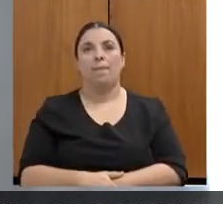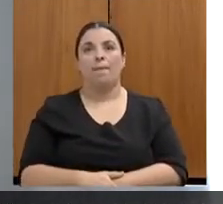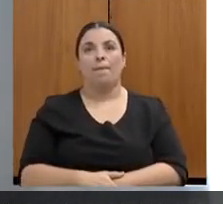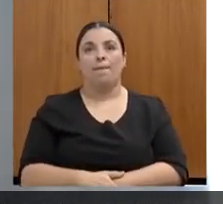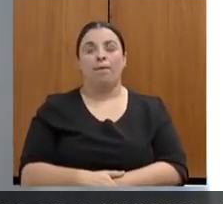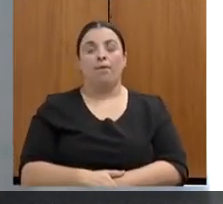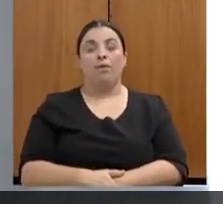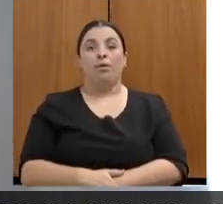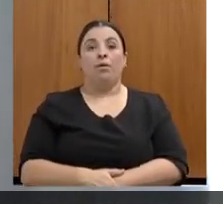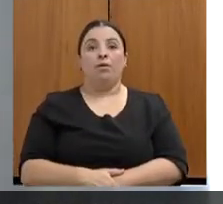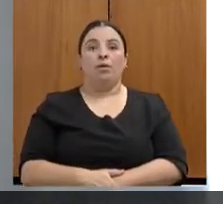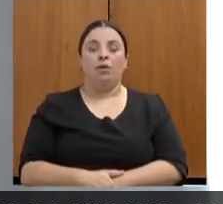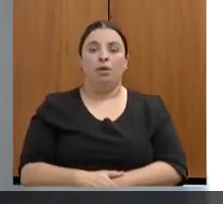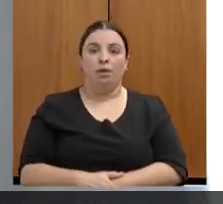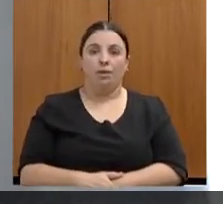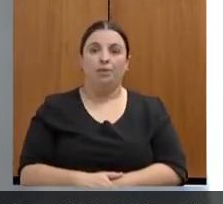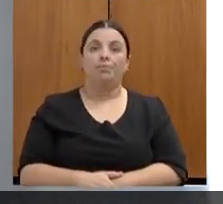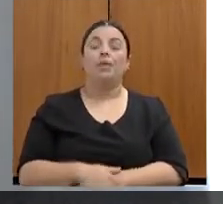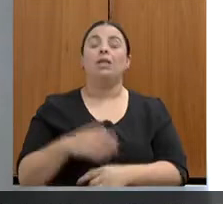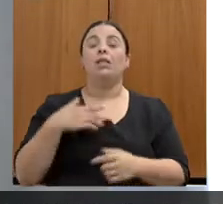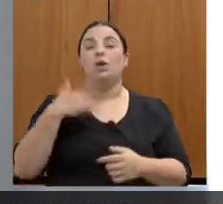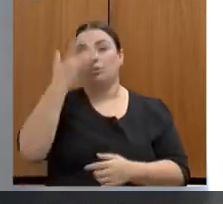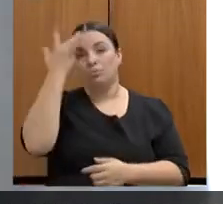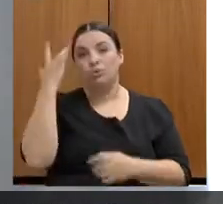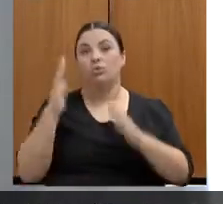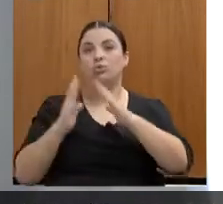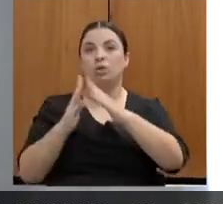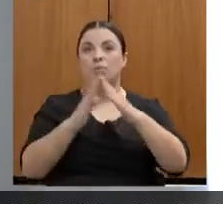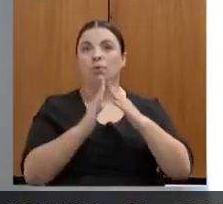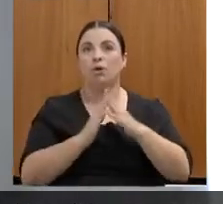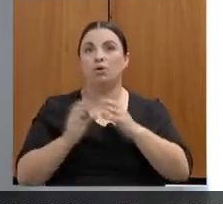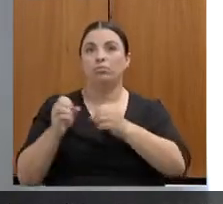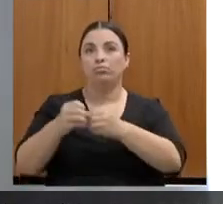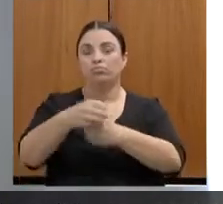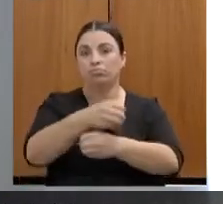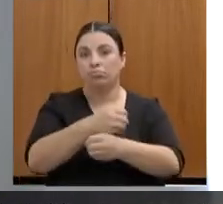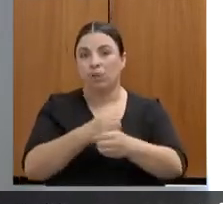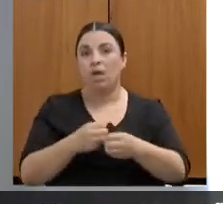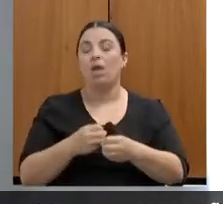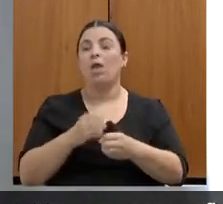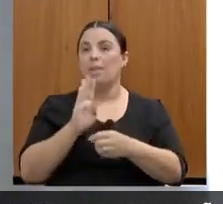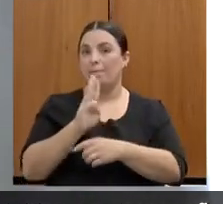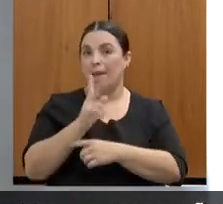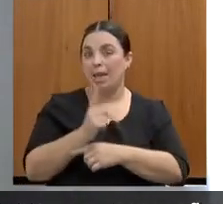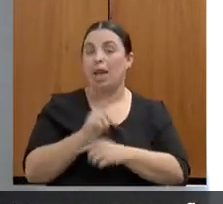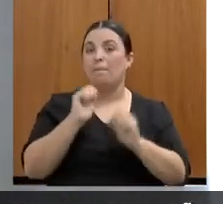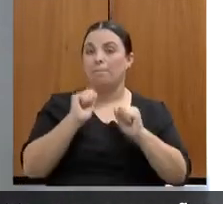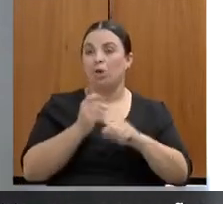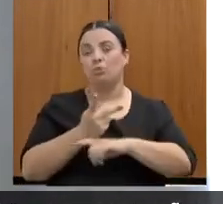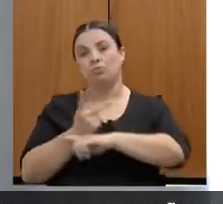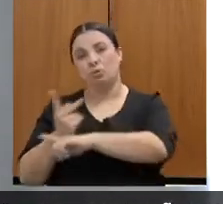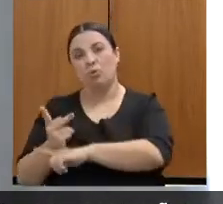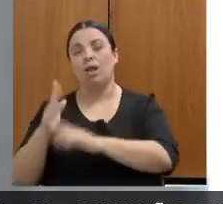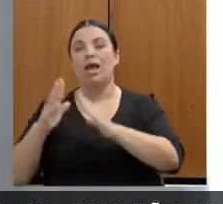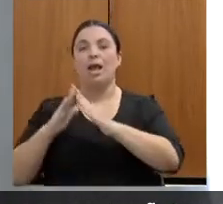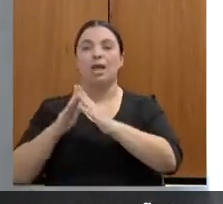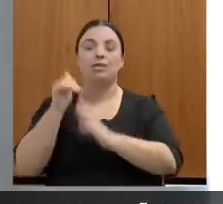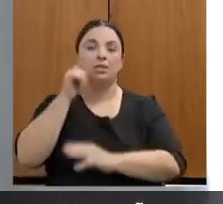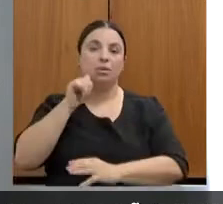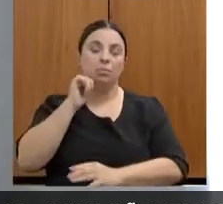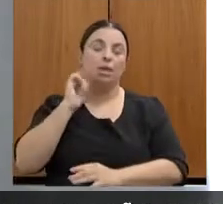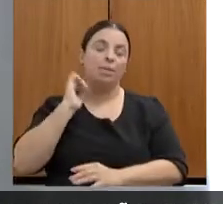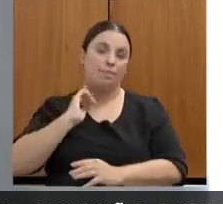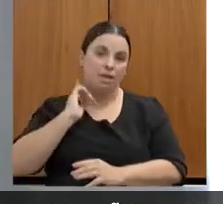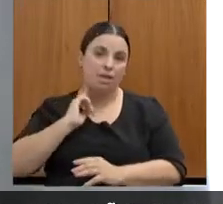Mulher Mineira, ela vai conseguir ali fazer o registro do boletim de ocorrência, vai conseguir fazer o pedido da medida protetiva. Mas a gente sempre ressalta